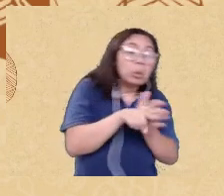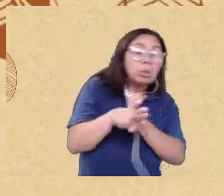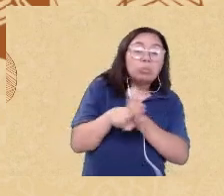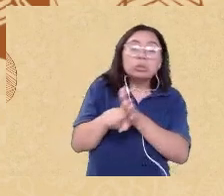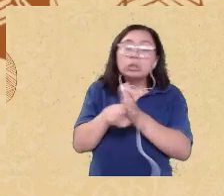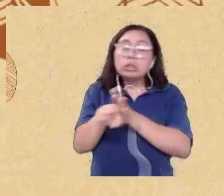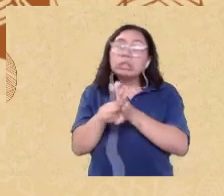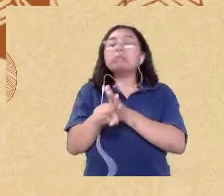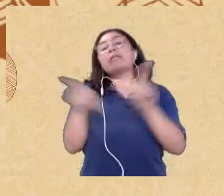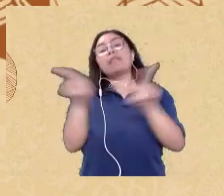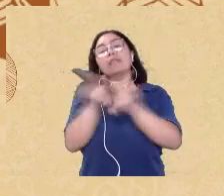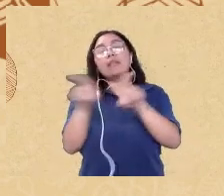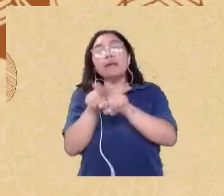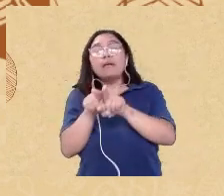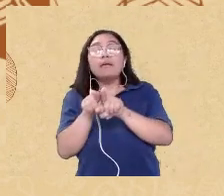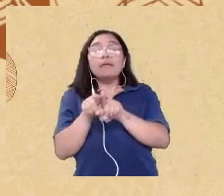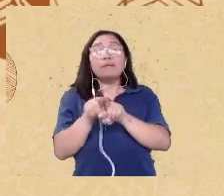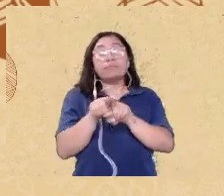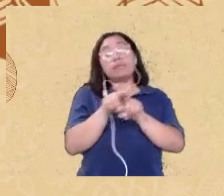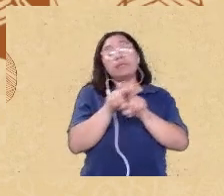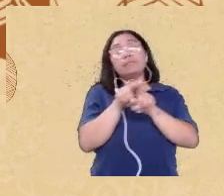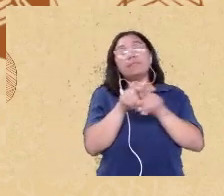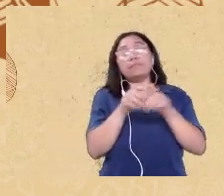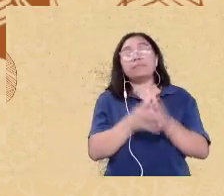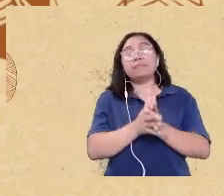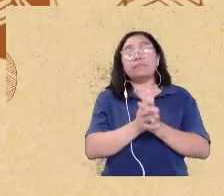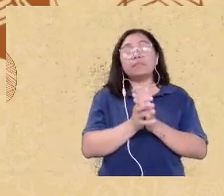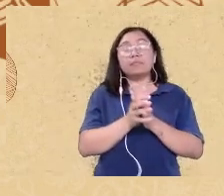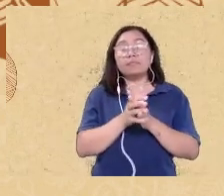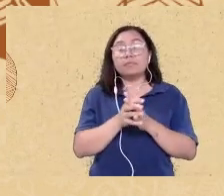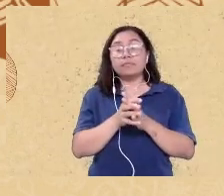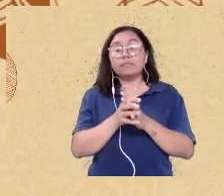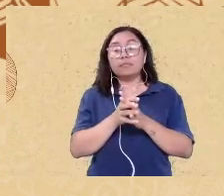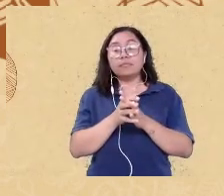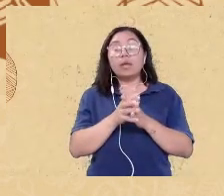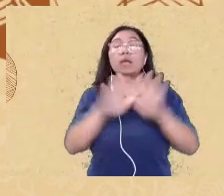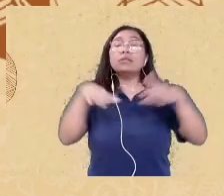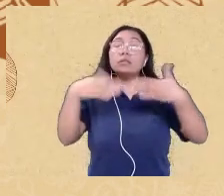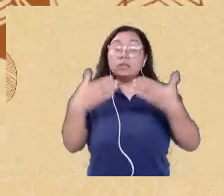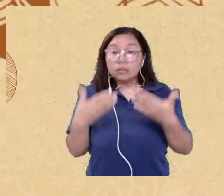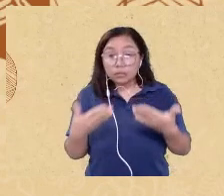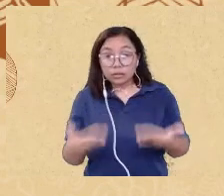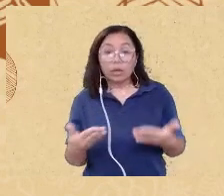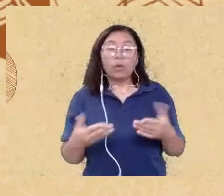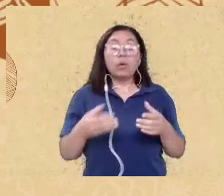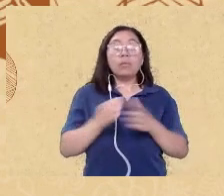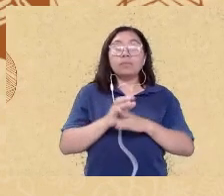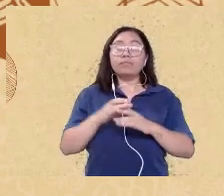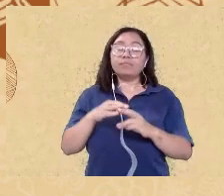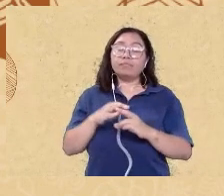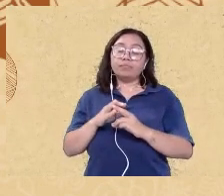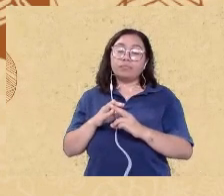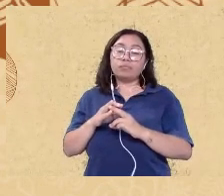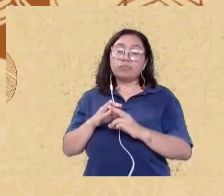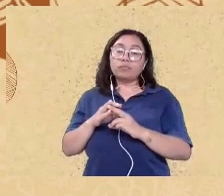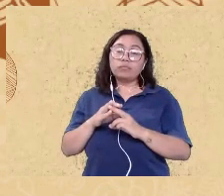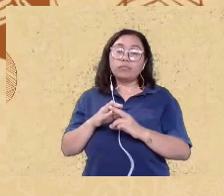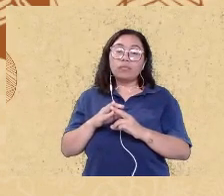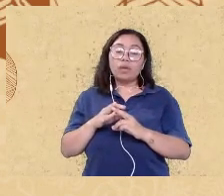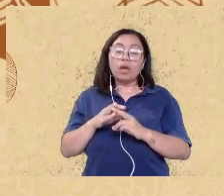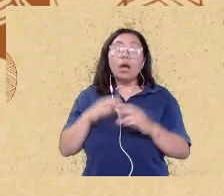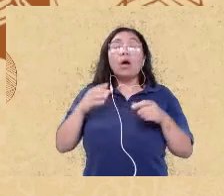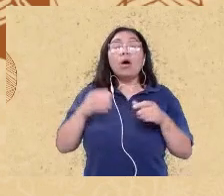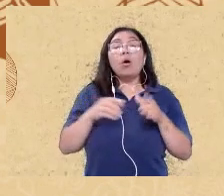em função desses marcadores o marcador orientação sexual aparece apenas